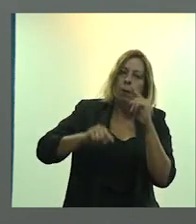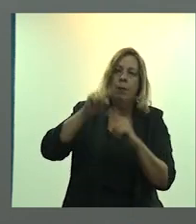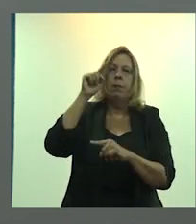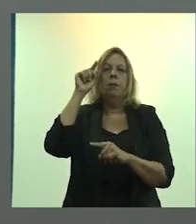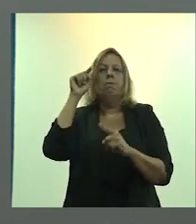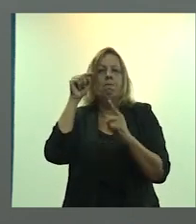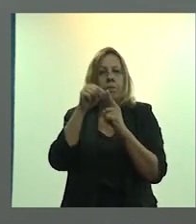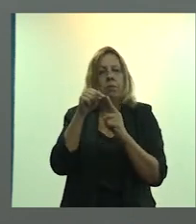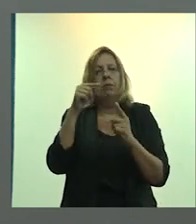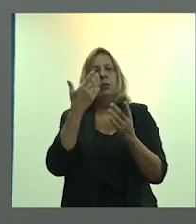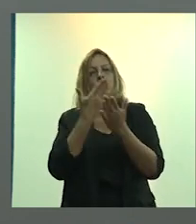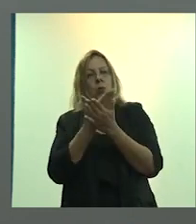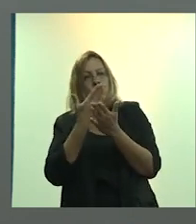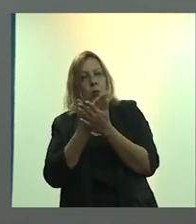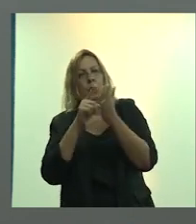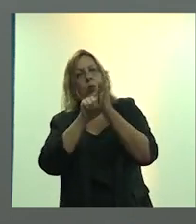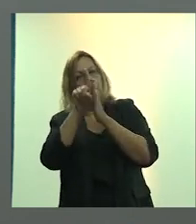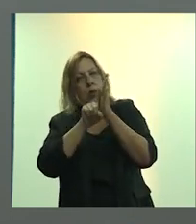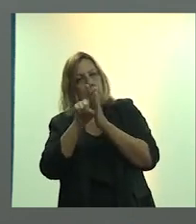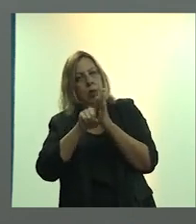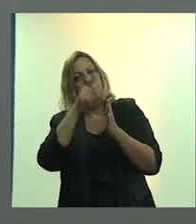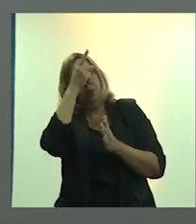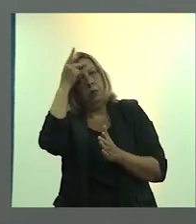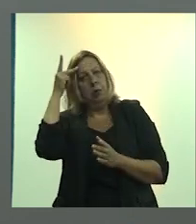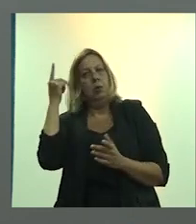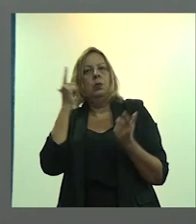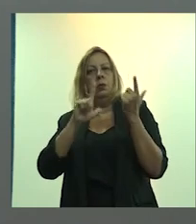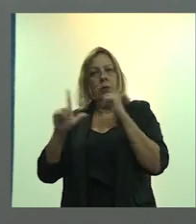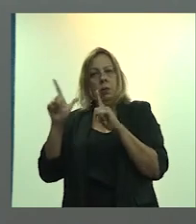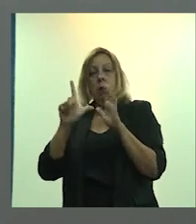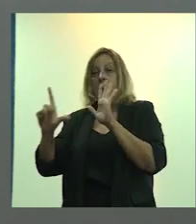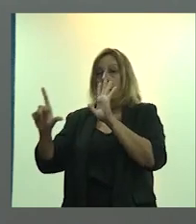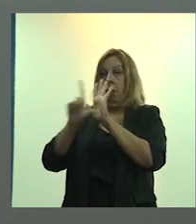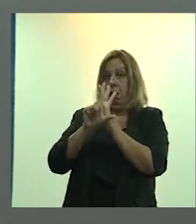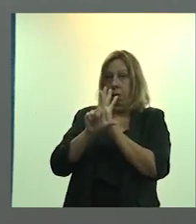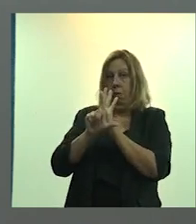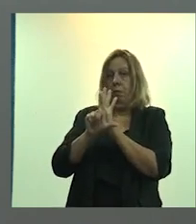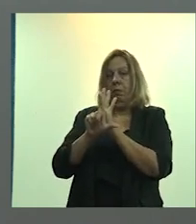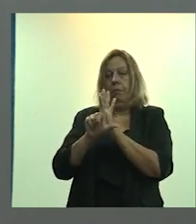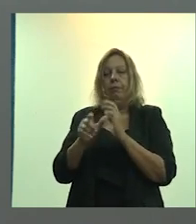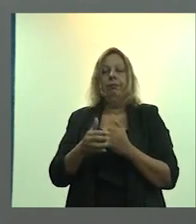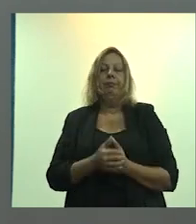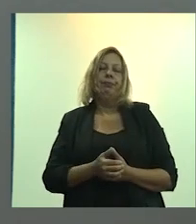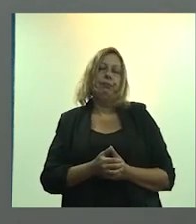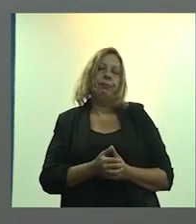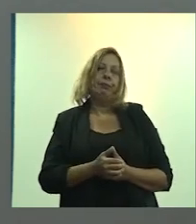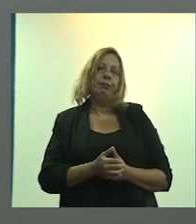-alvo, os beneficiários, na verdade, da lei de ATIES.